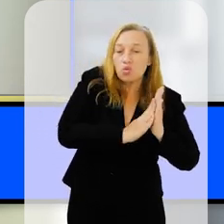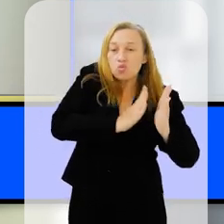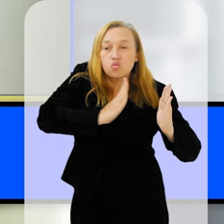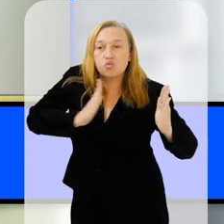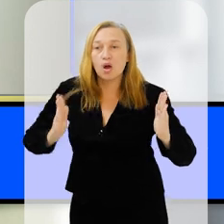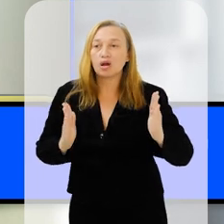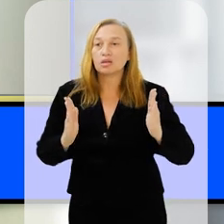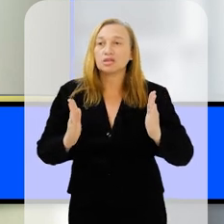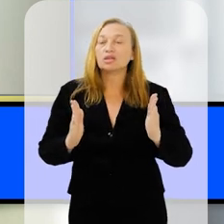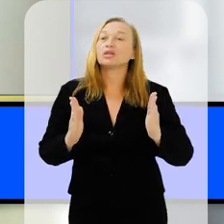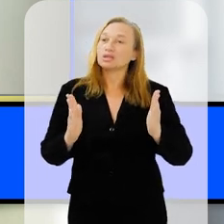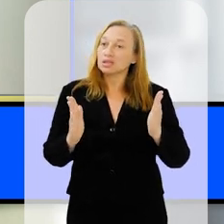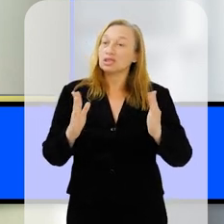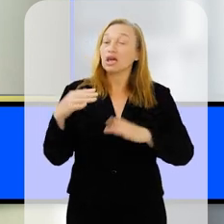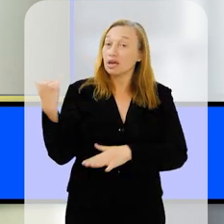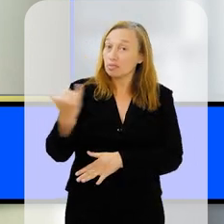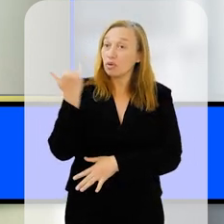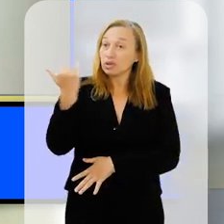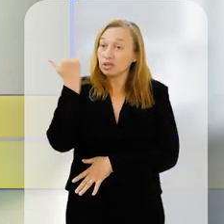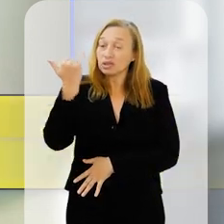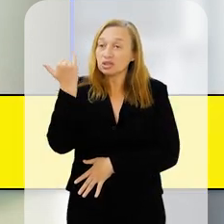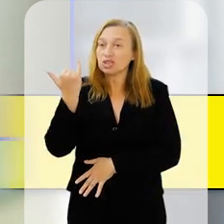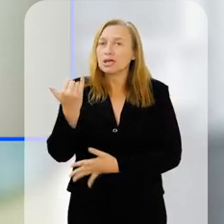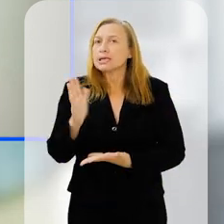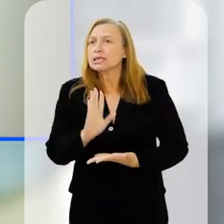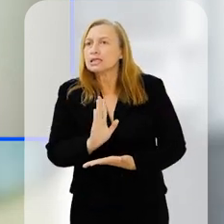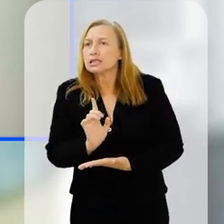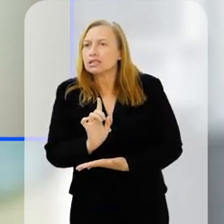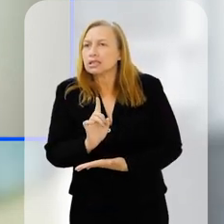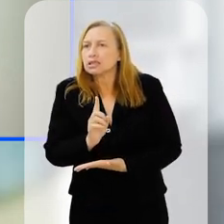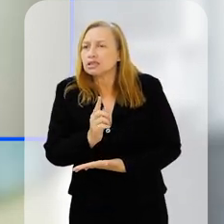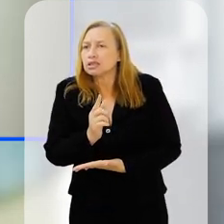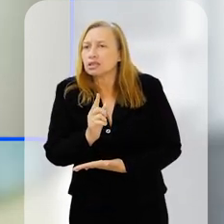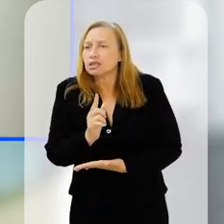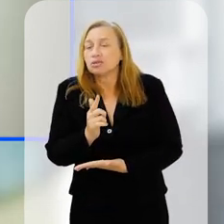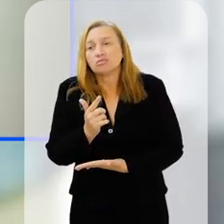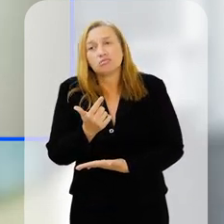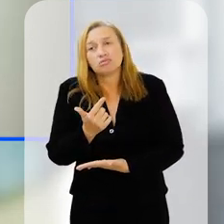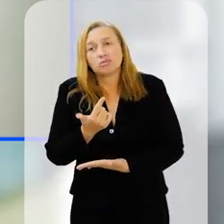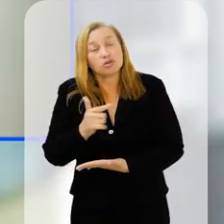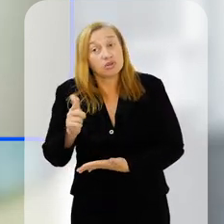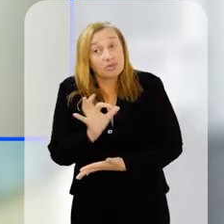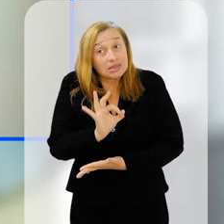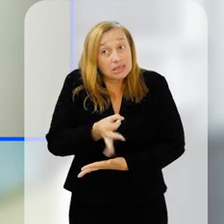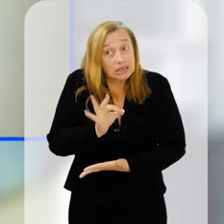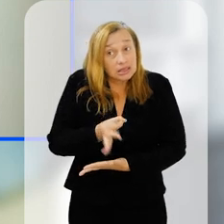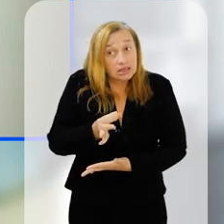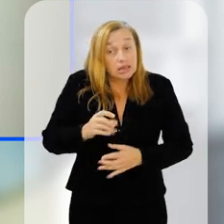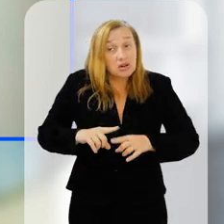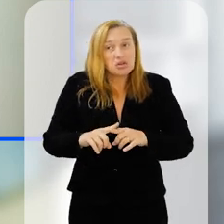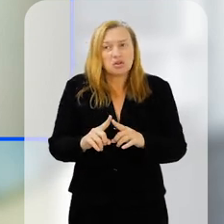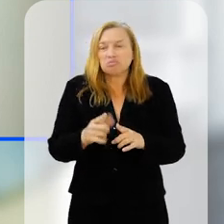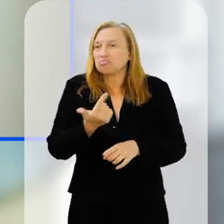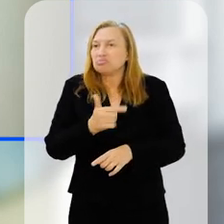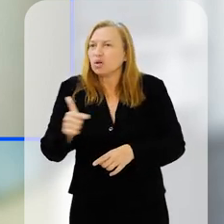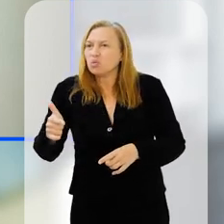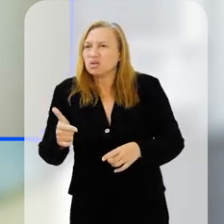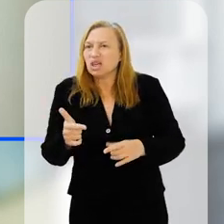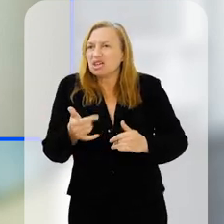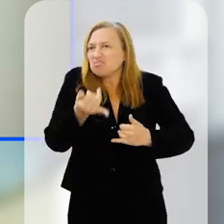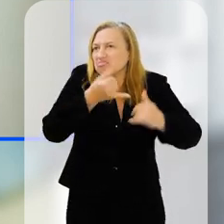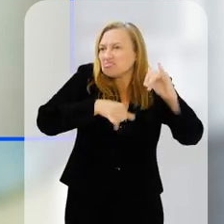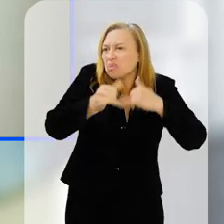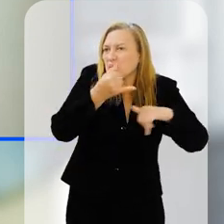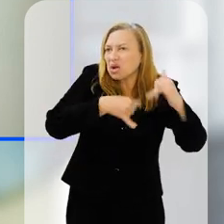a Flora falou, sugere que o sono REM seja importante, mas não temos essa evidência com certeza. Nos experimentos de laboratório, foram